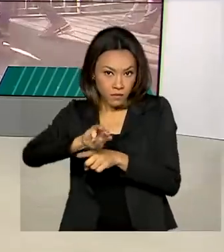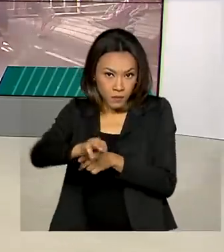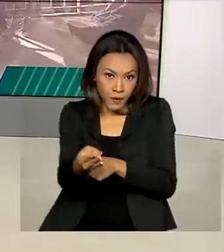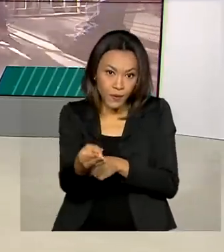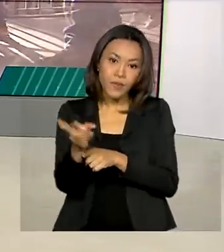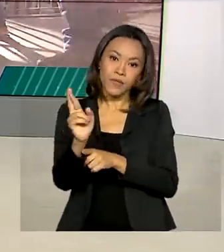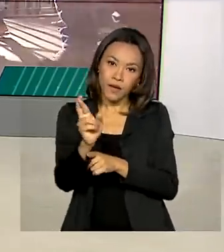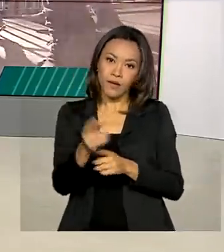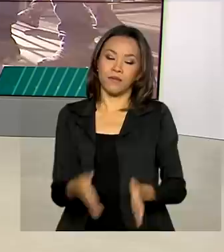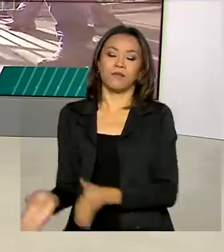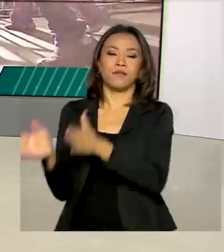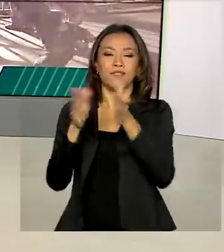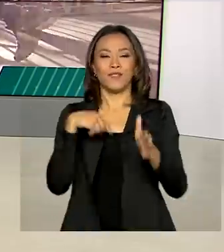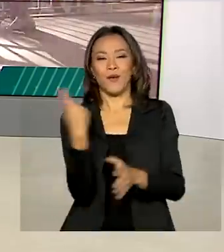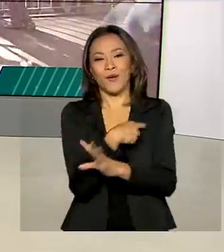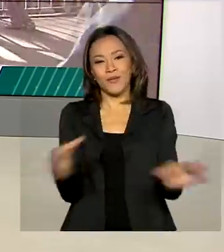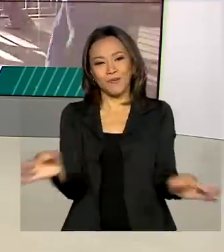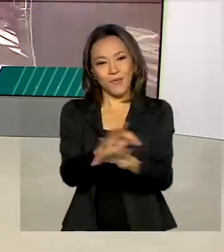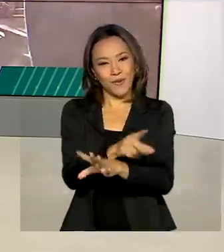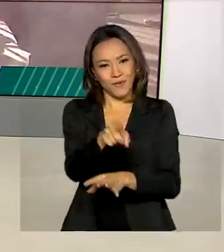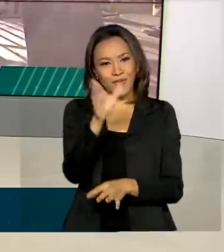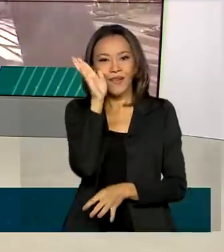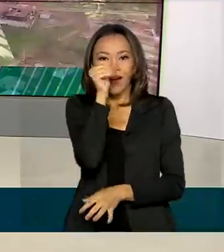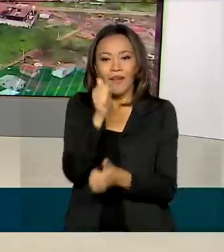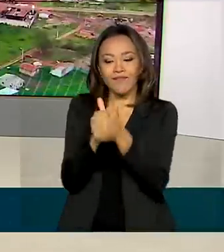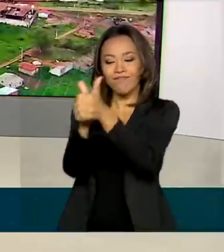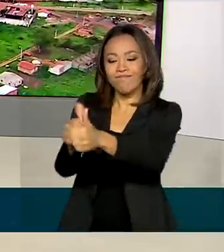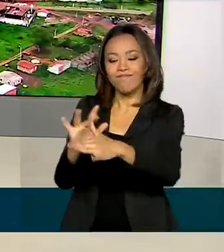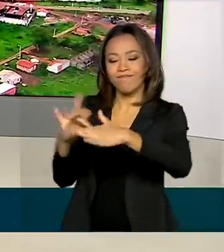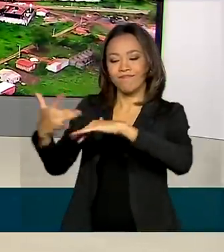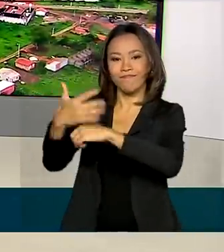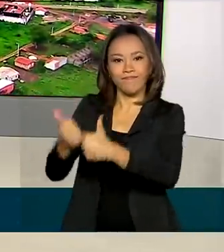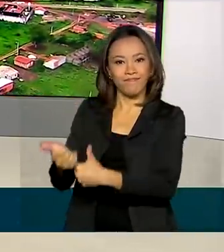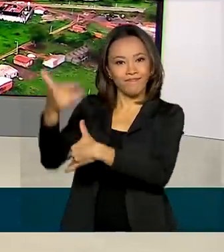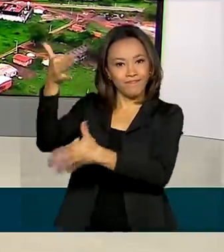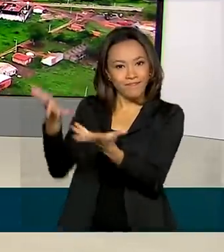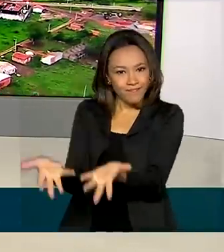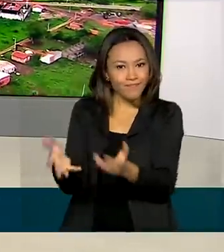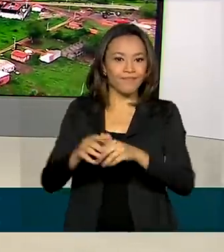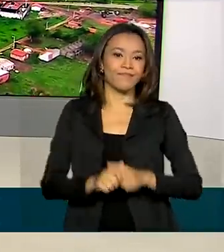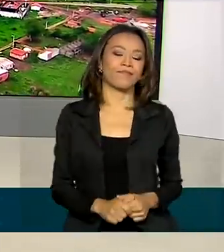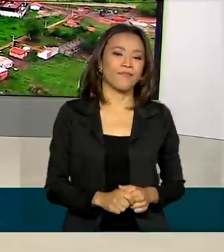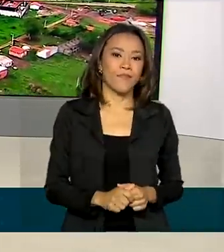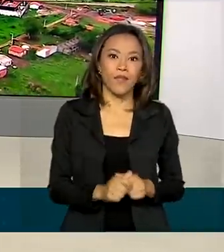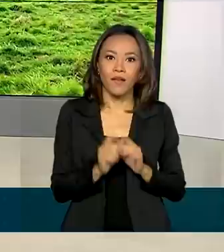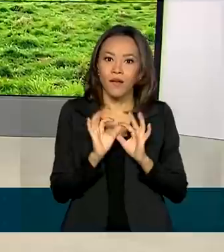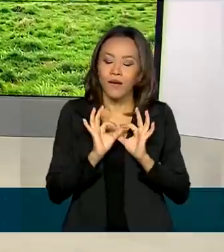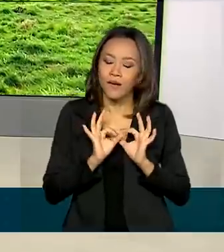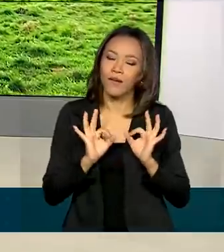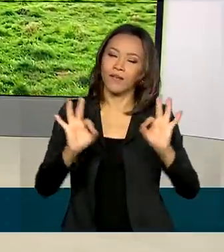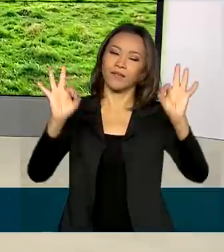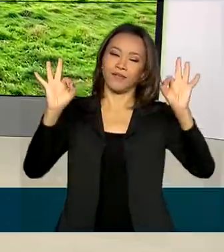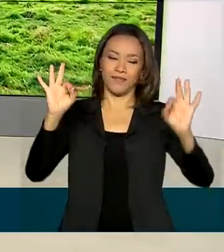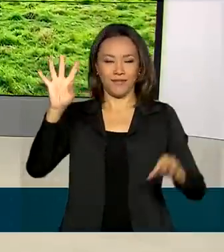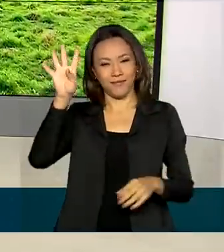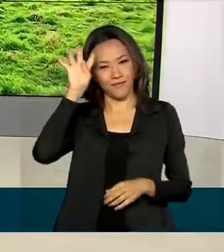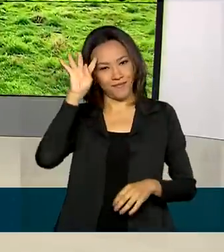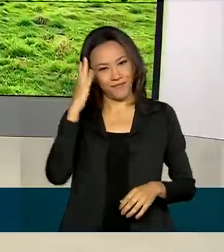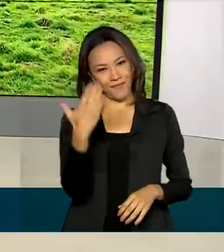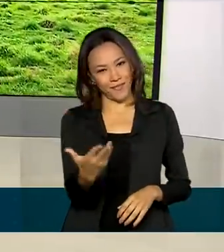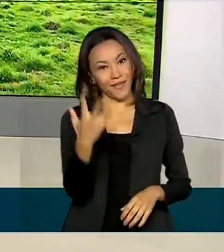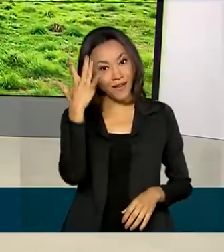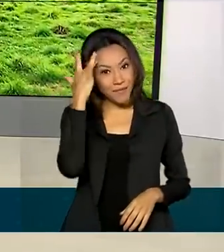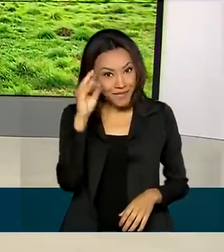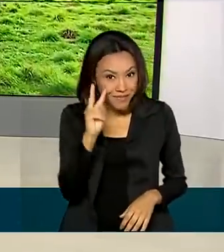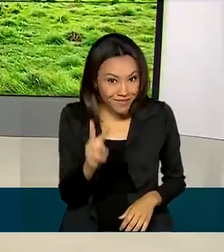O Brasil em Dia fica por aqui. Nos acompanhe também pelas nossas redes sociais. Uma ótima quarta-feira para você e